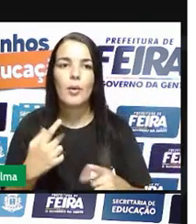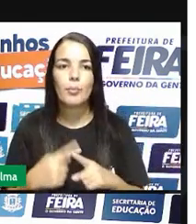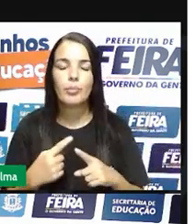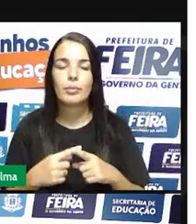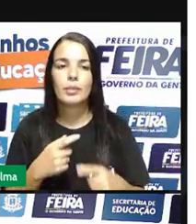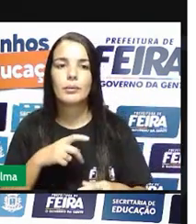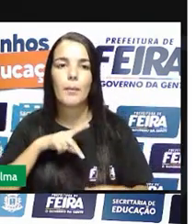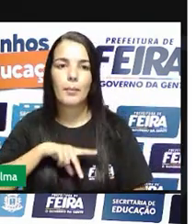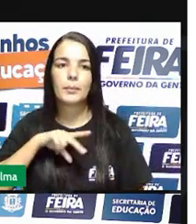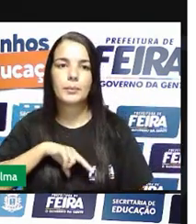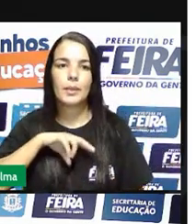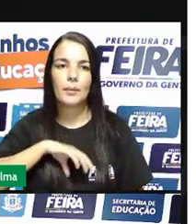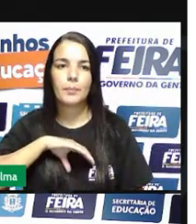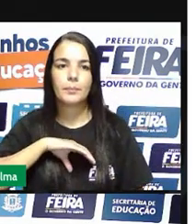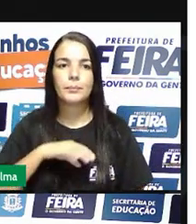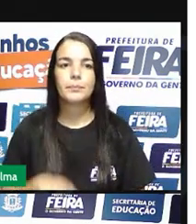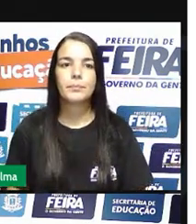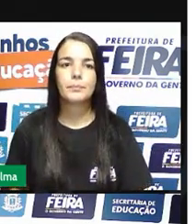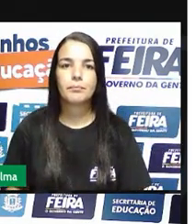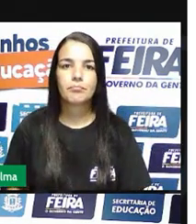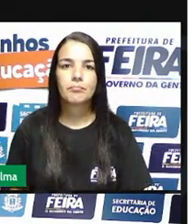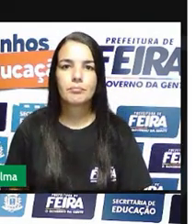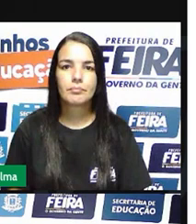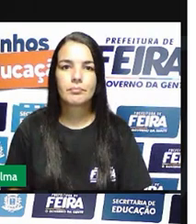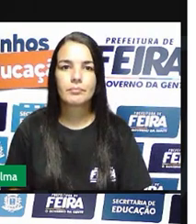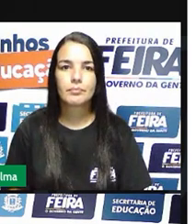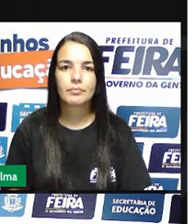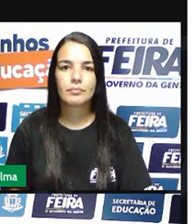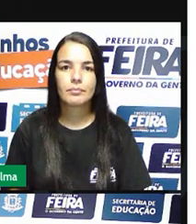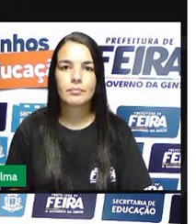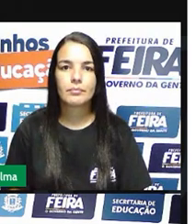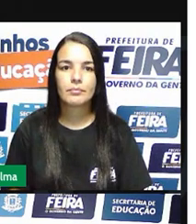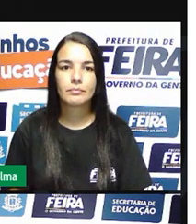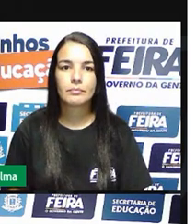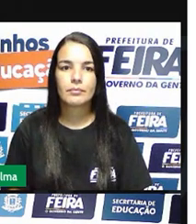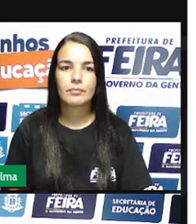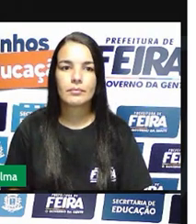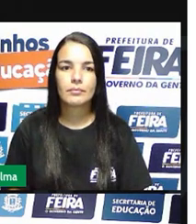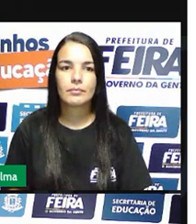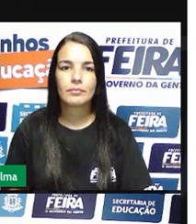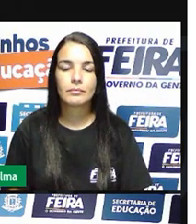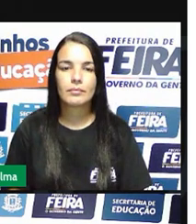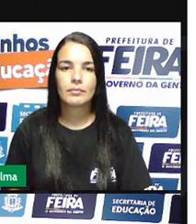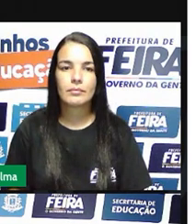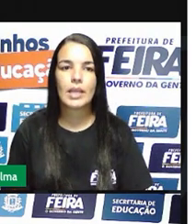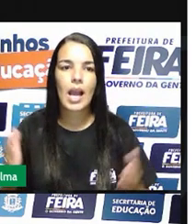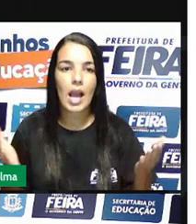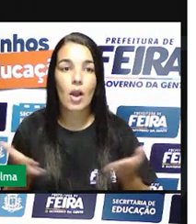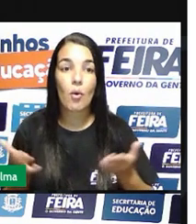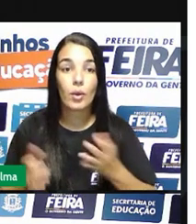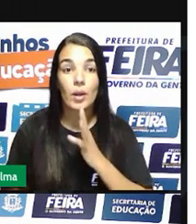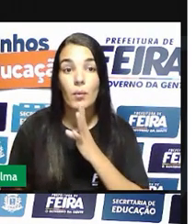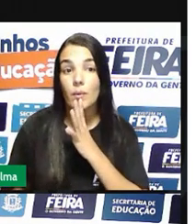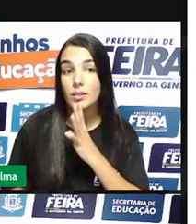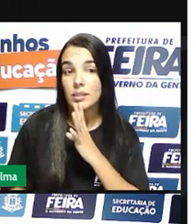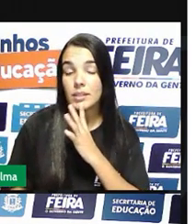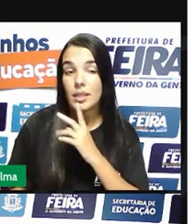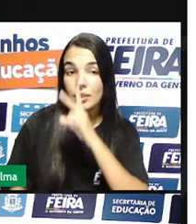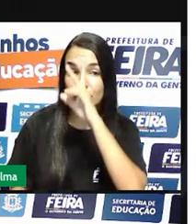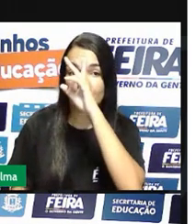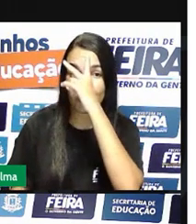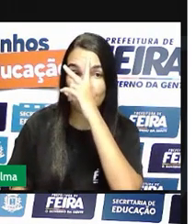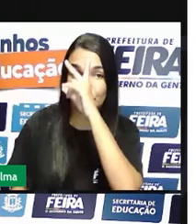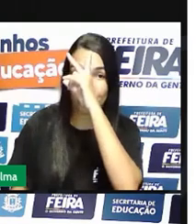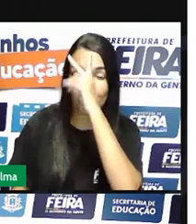desmandos da coroa portuguesa e nós iremos agora conhecer um pouquinho mais da história